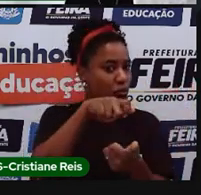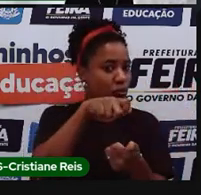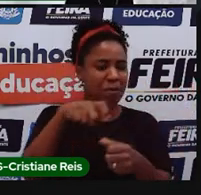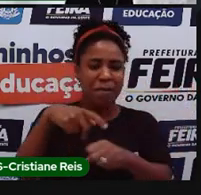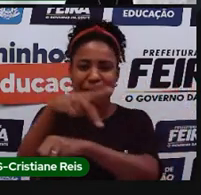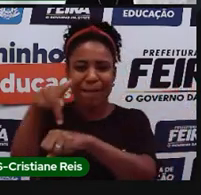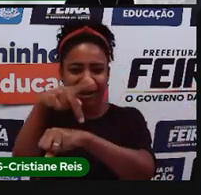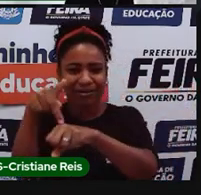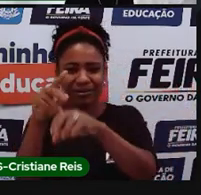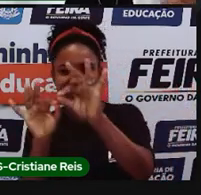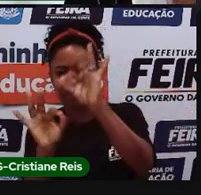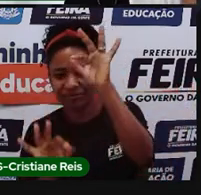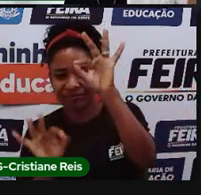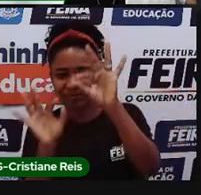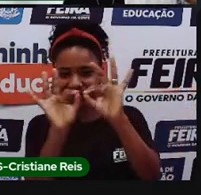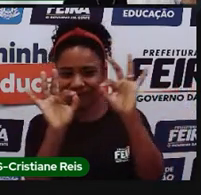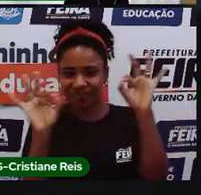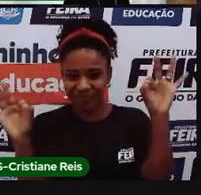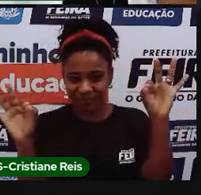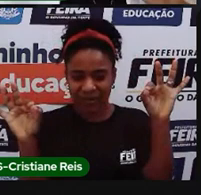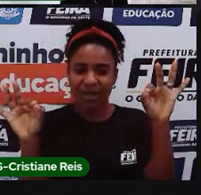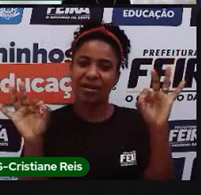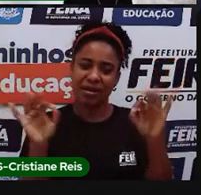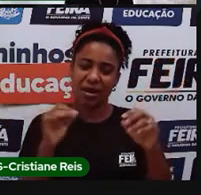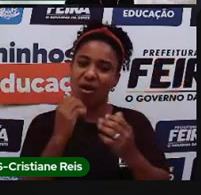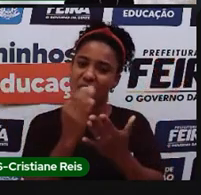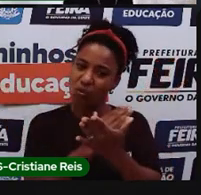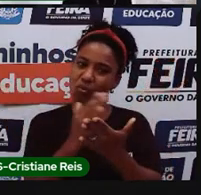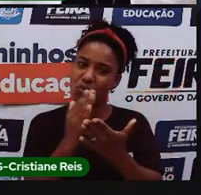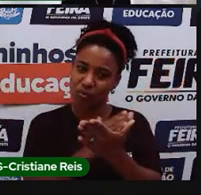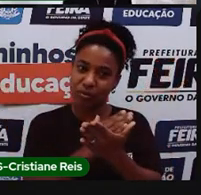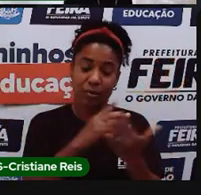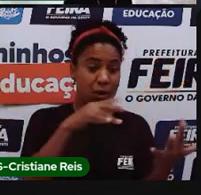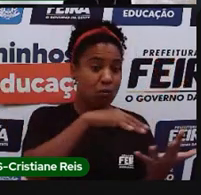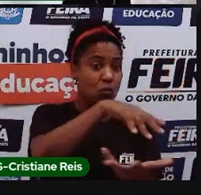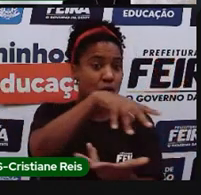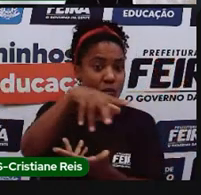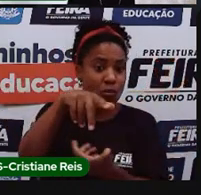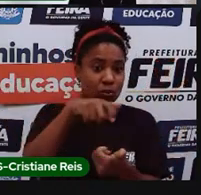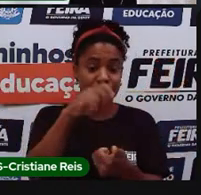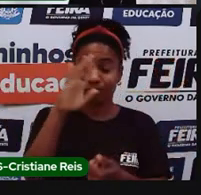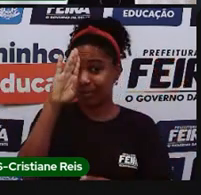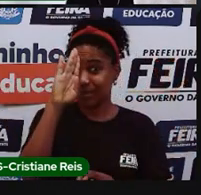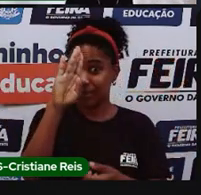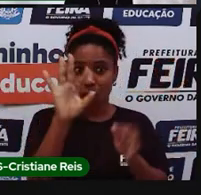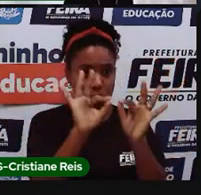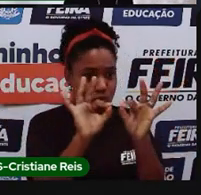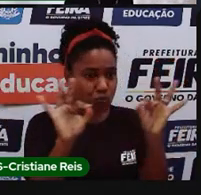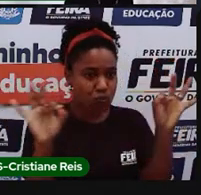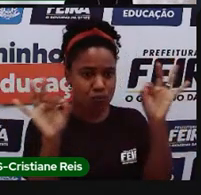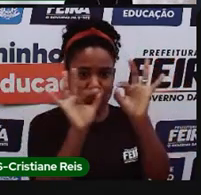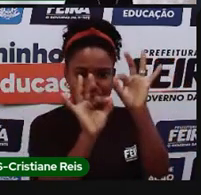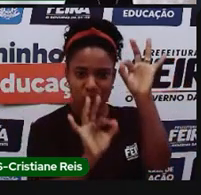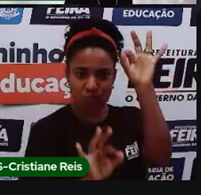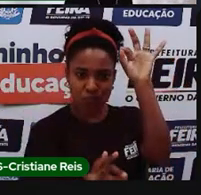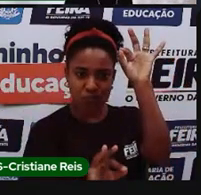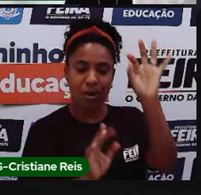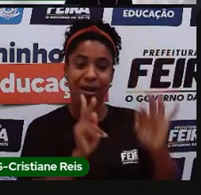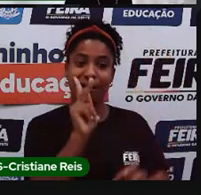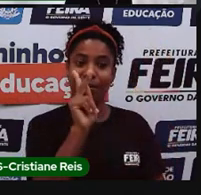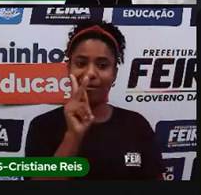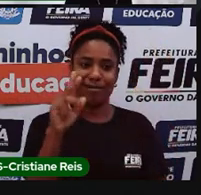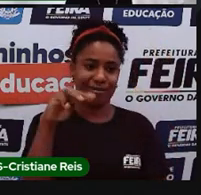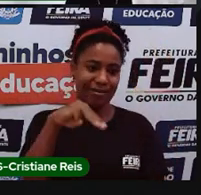no mapa mundo. Quando passar para o próximo mapa, vou chamar a atenção, né, deles aí para vocês. Então, informação de